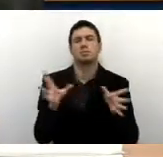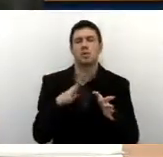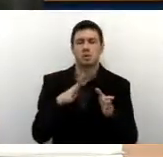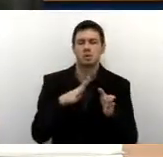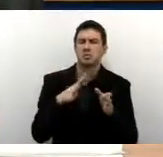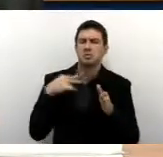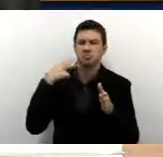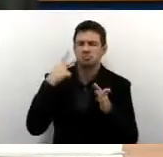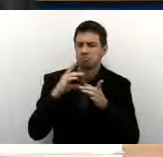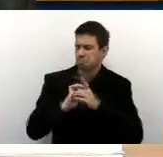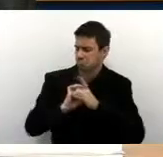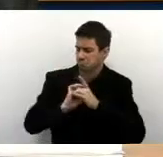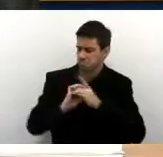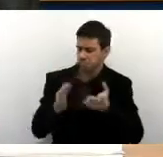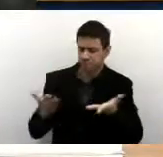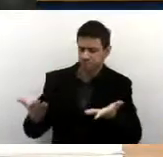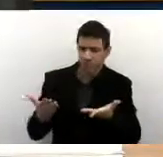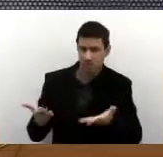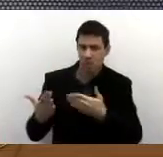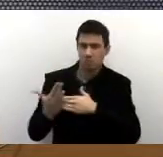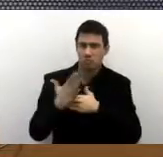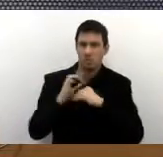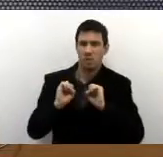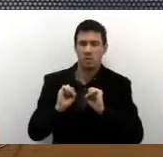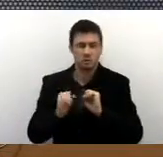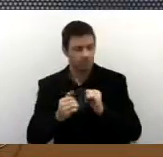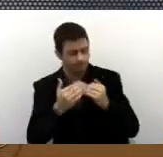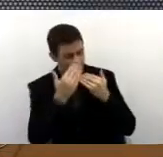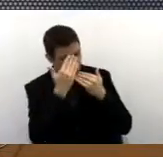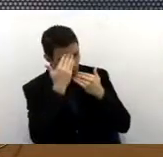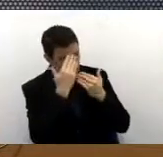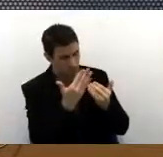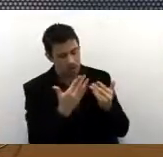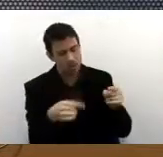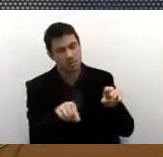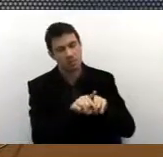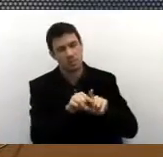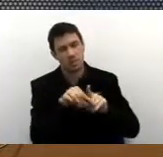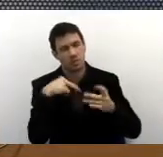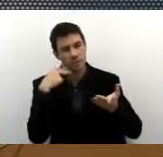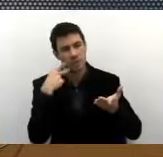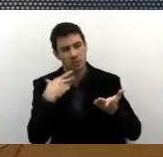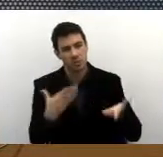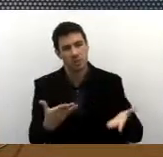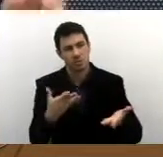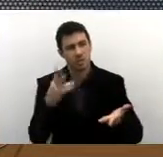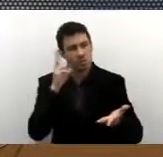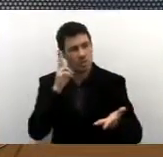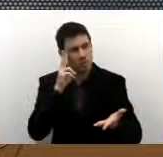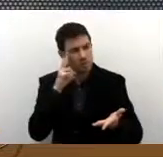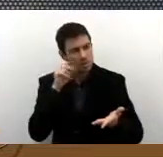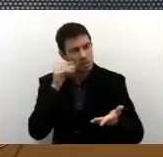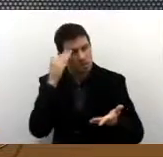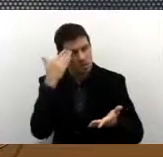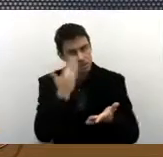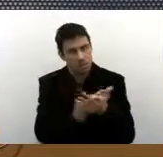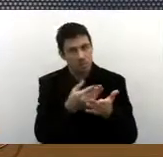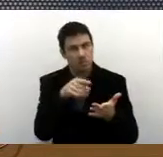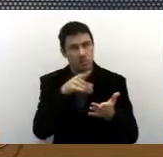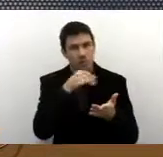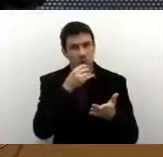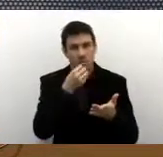aqui dessa casa. Muito obrigado pela participação. Eu que agradeço o nobre vereador, lembrar também que eu acredito que o senhor seja um dos